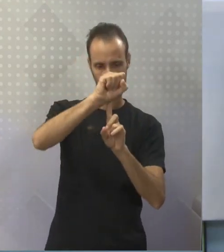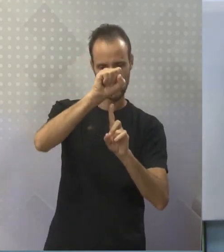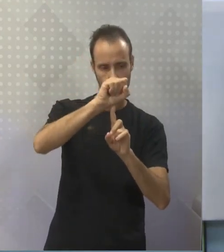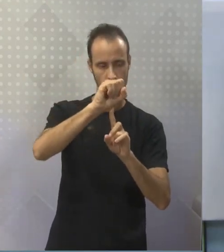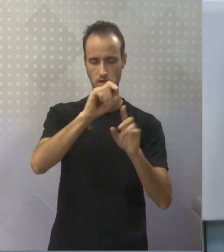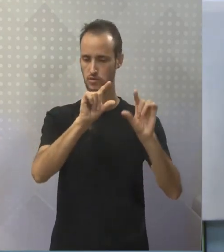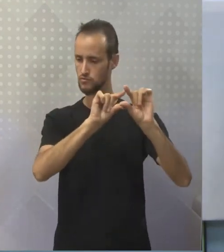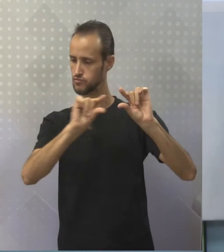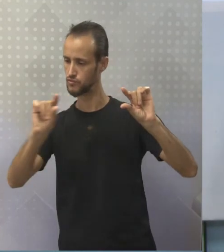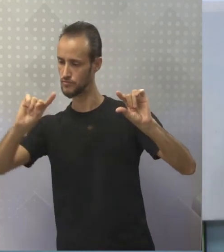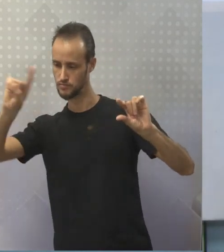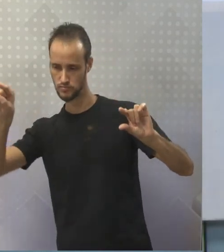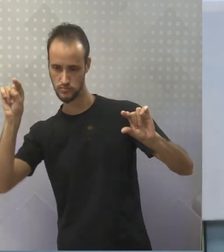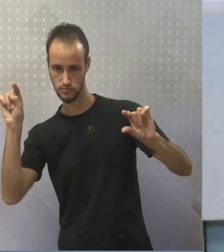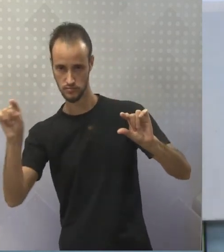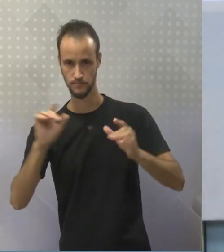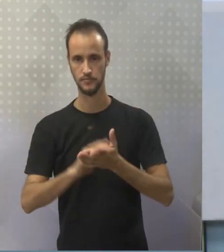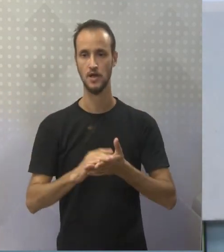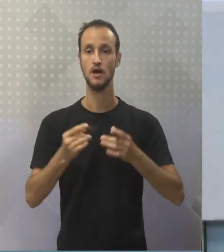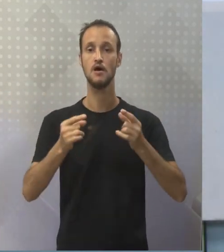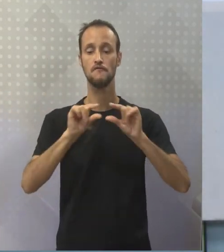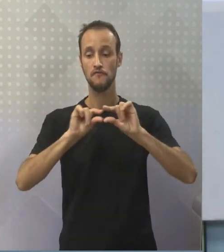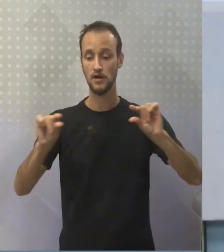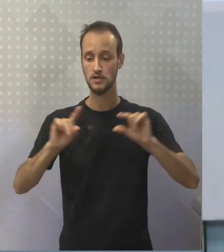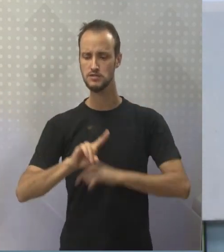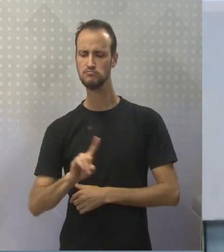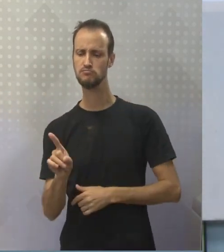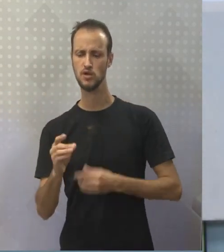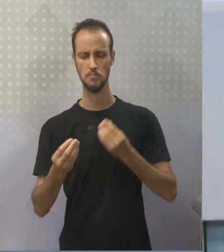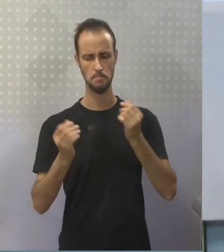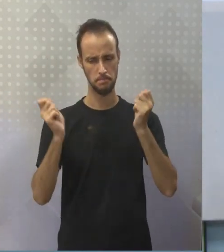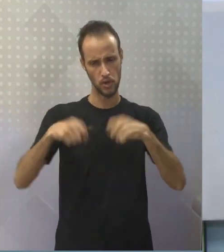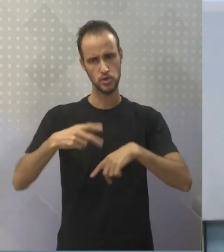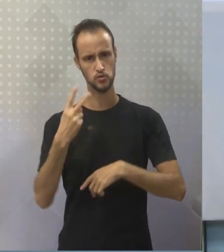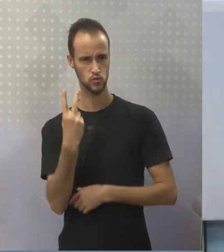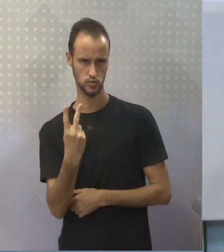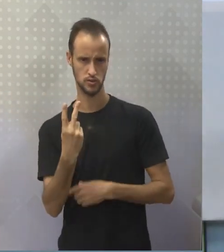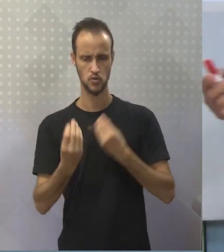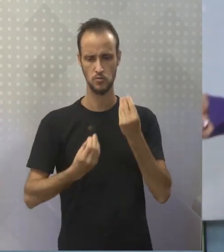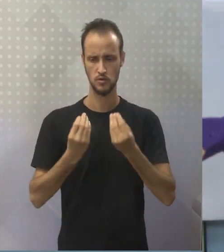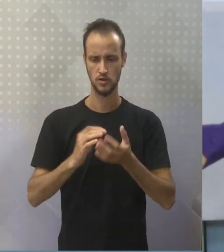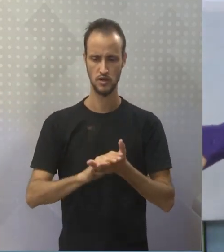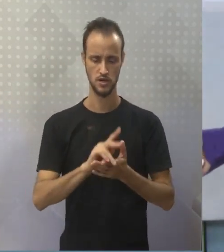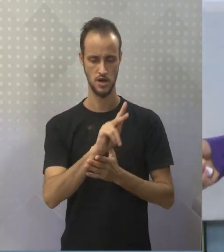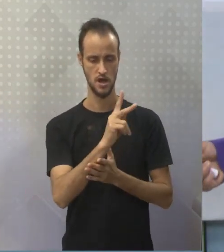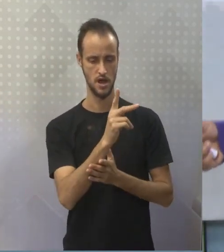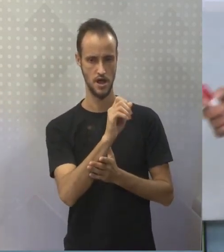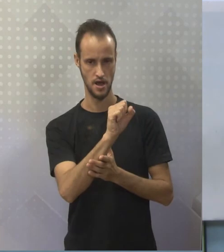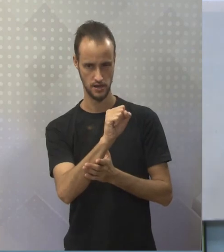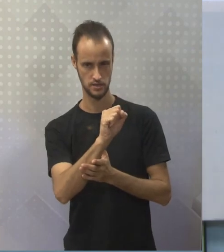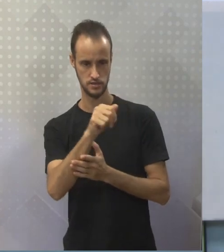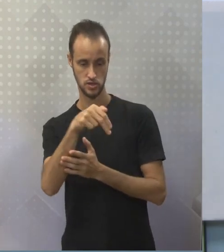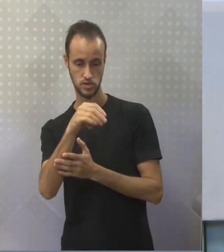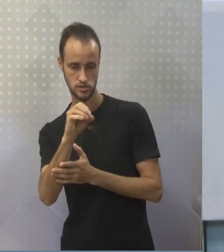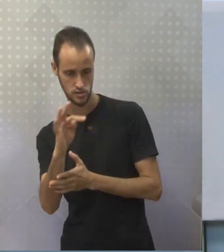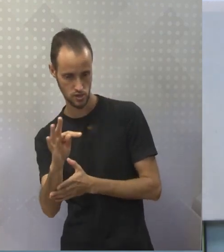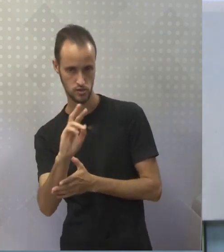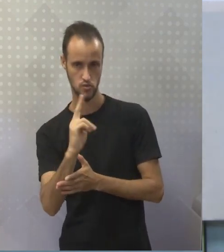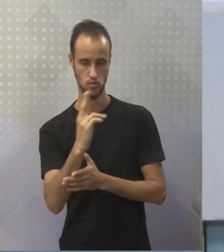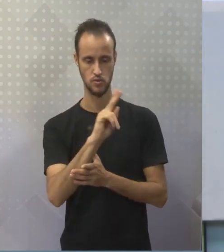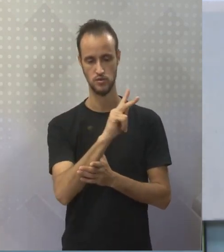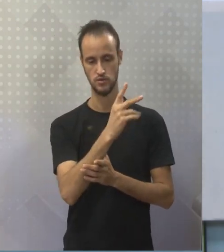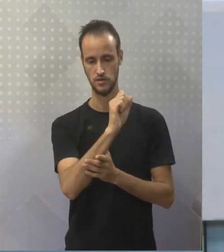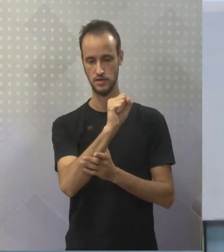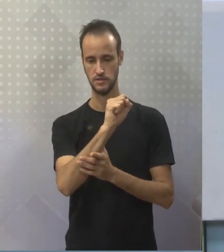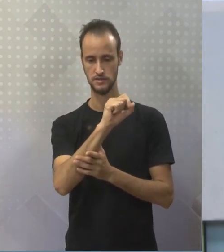interrogação no final. Para negar, você tem duas possibilidades has not ou hasn't have not ou então